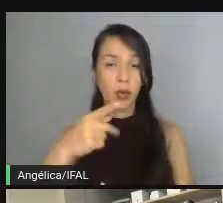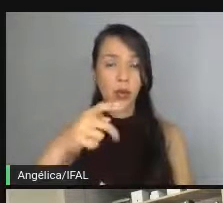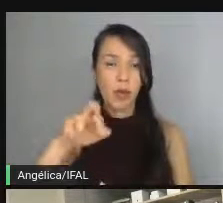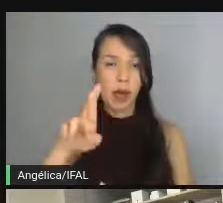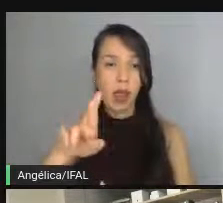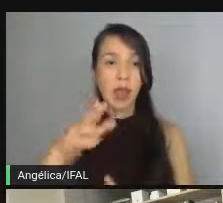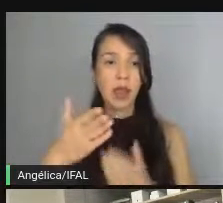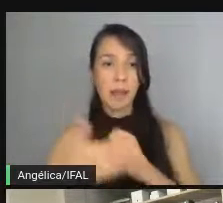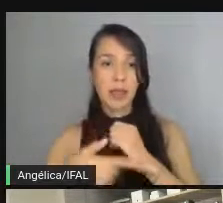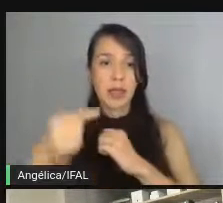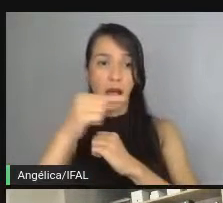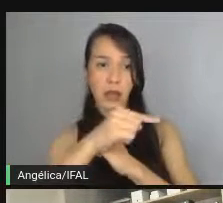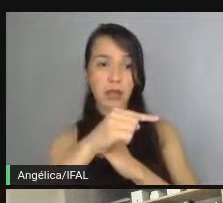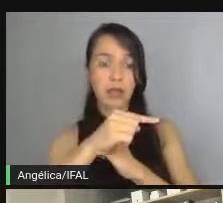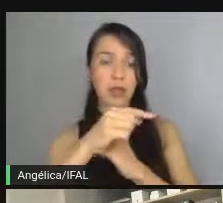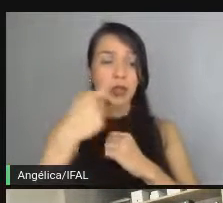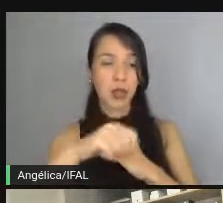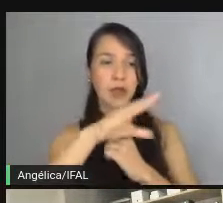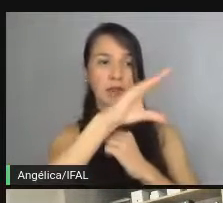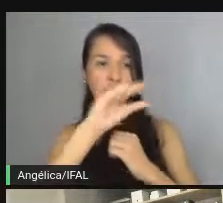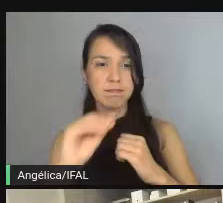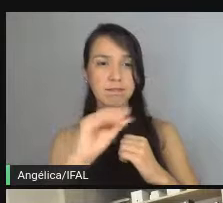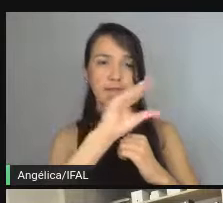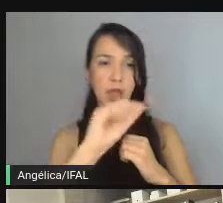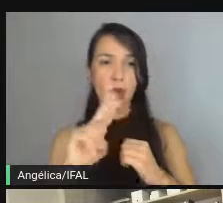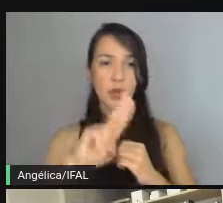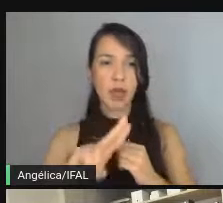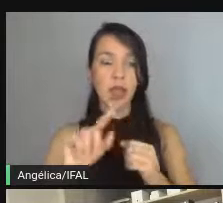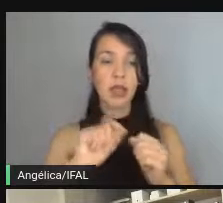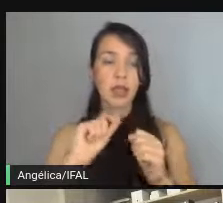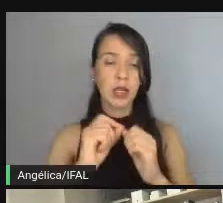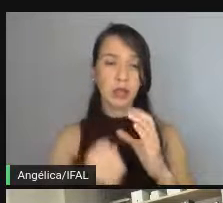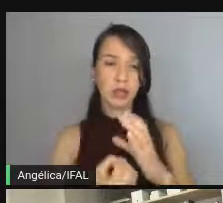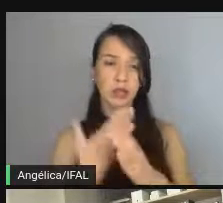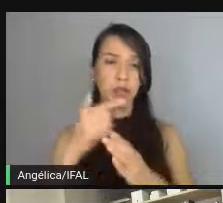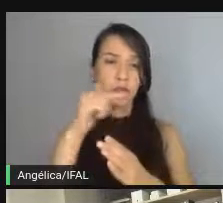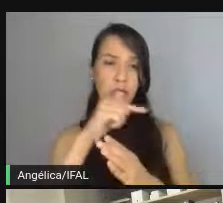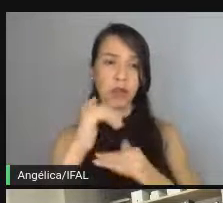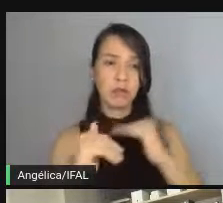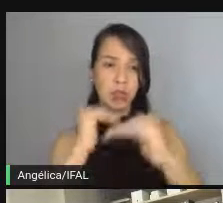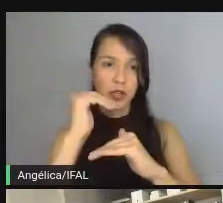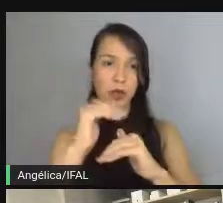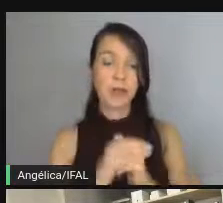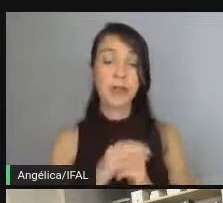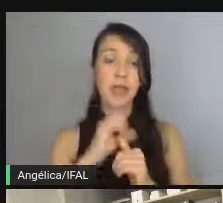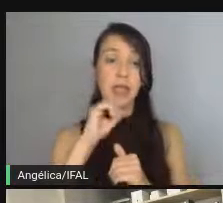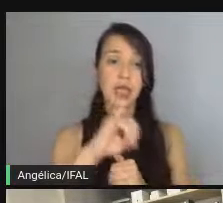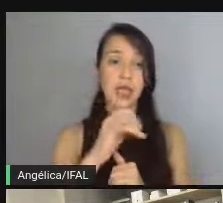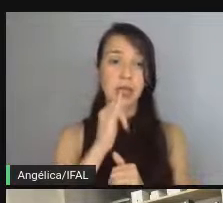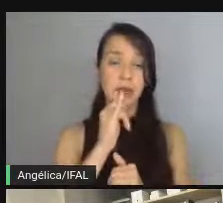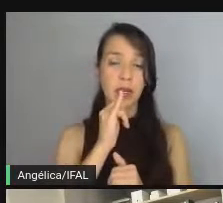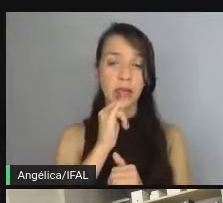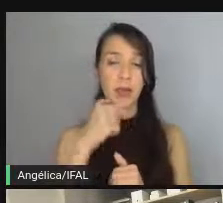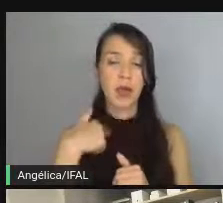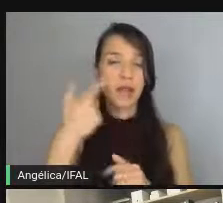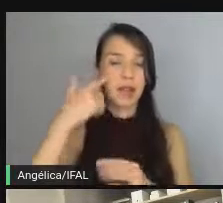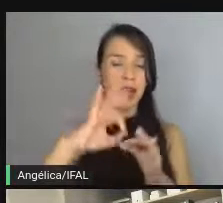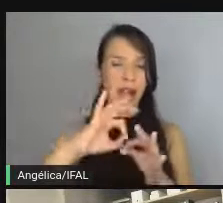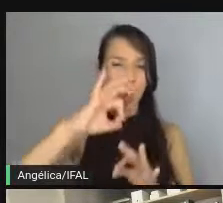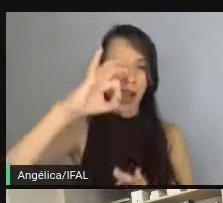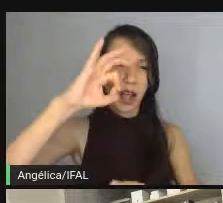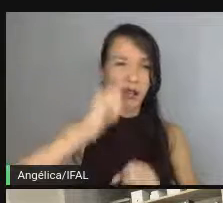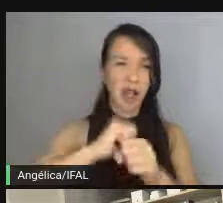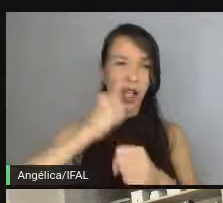baseado nesse cara porque eu preciso usar as coisas dele e começo a desenvolver a partir dali. se eu ver que ainda vai ficar muito grande,